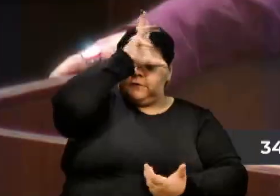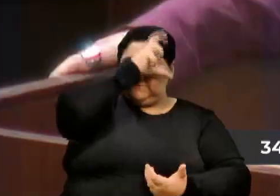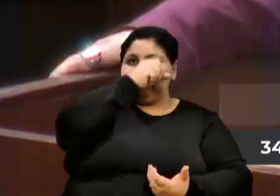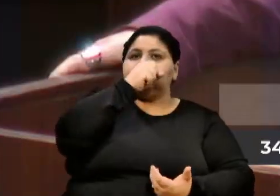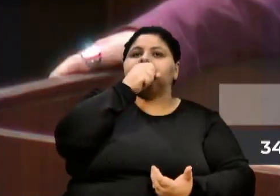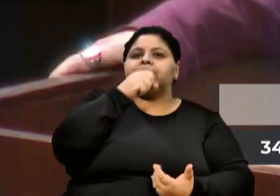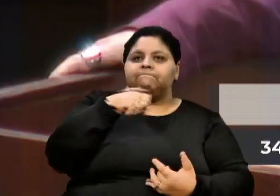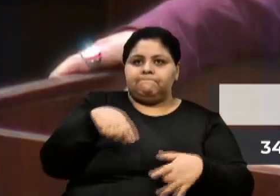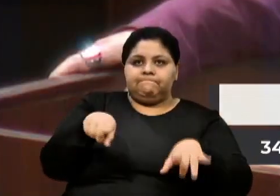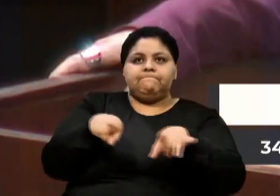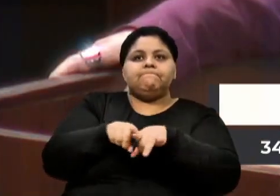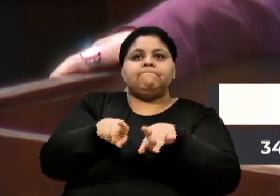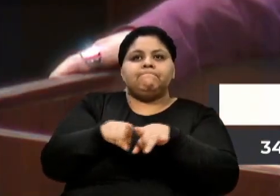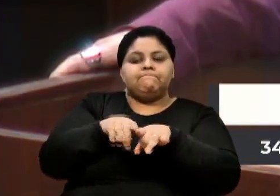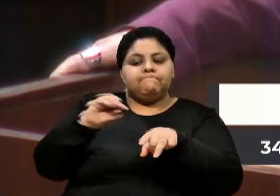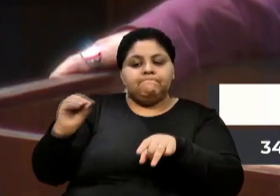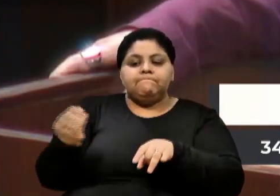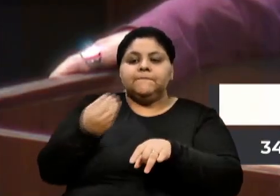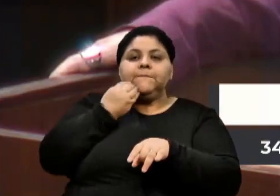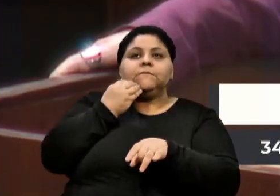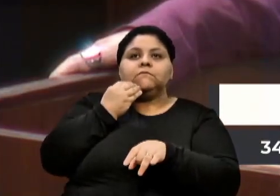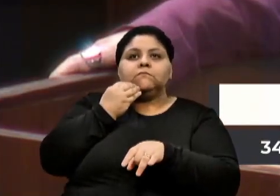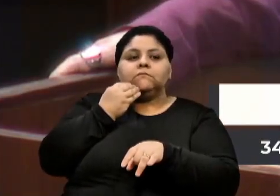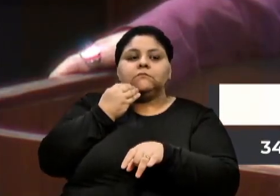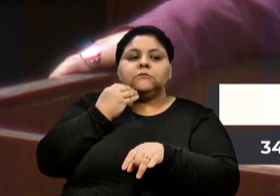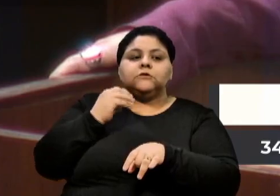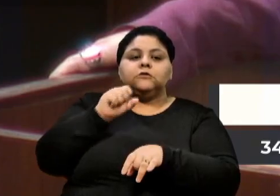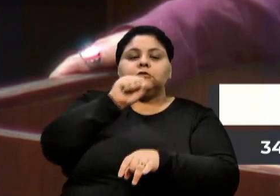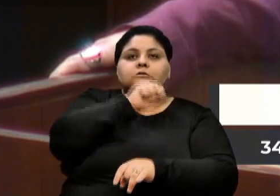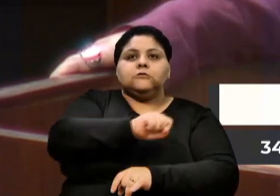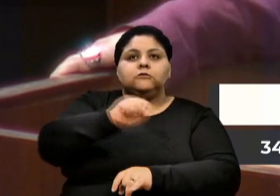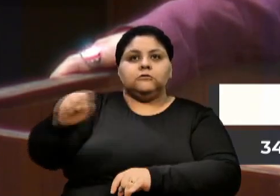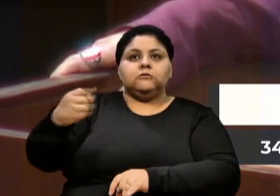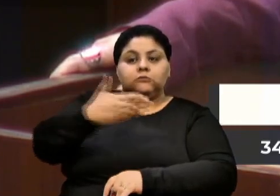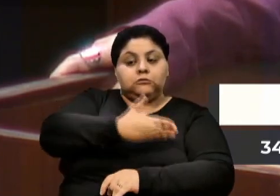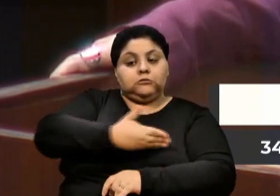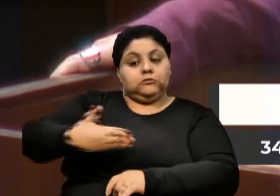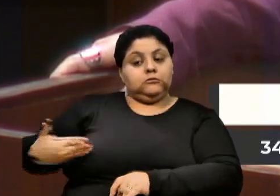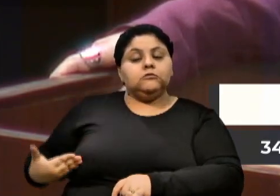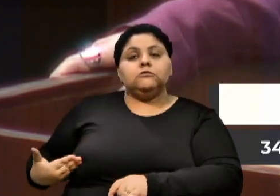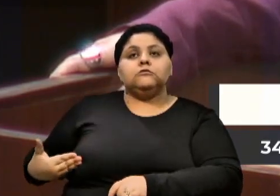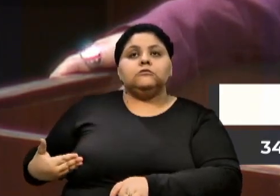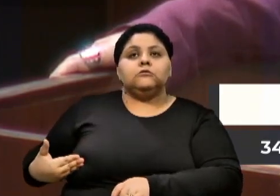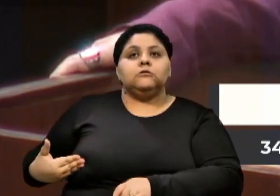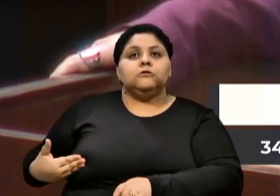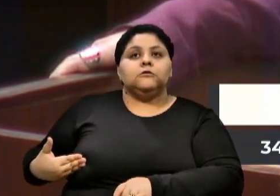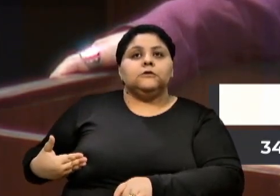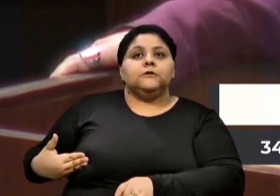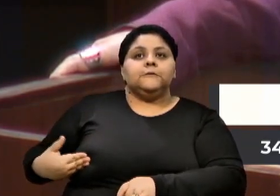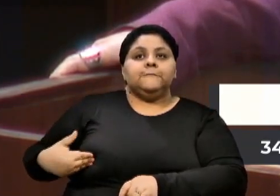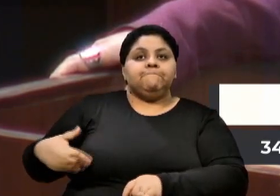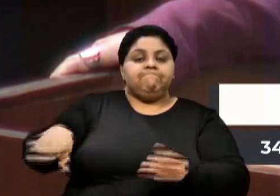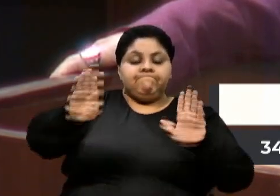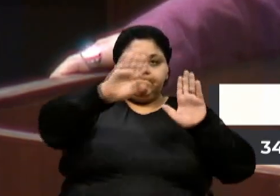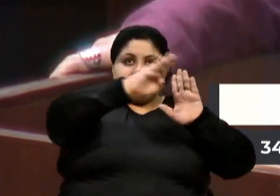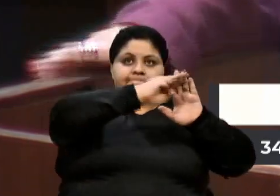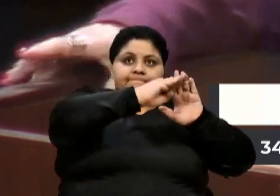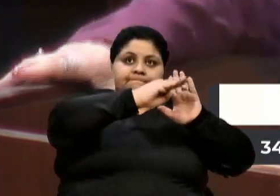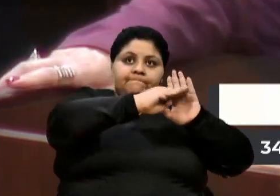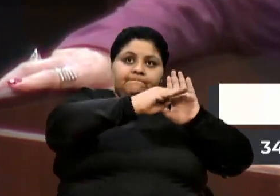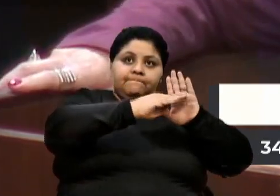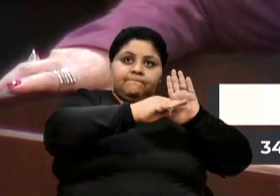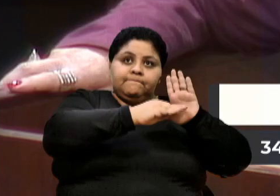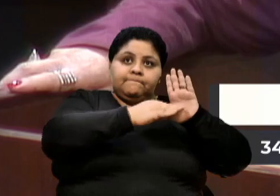possibilidade de que o poder público tenha esses programas nos seus